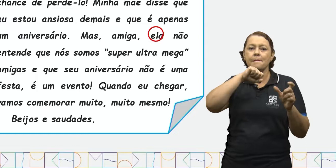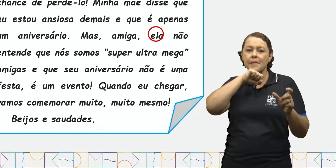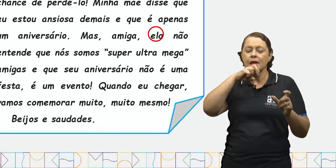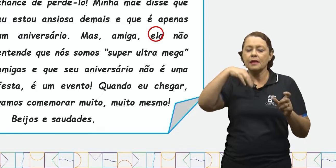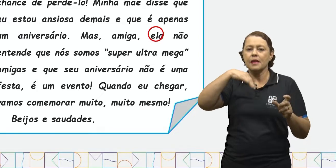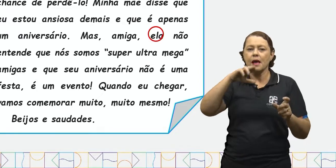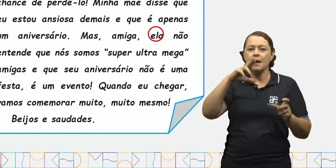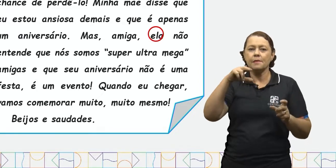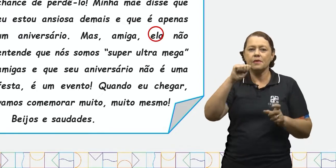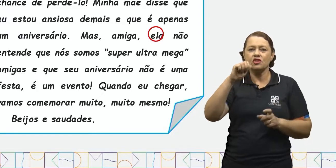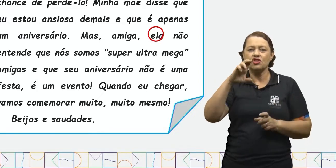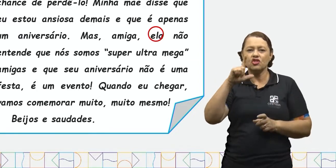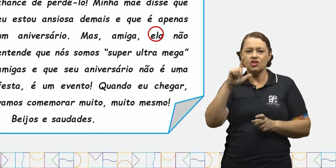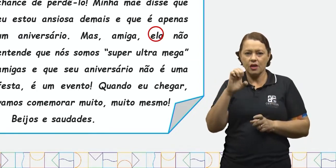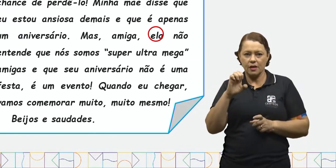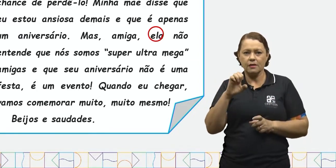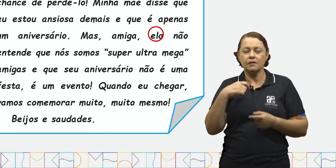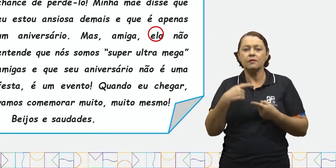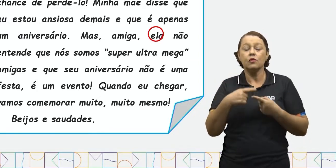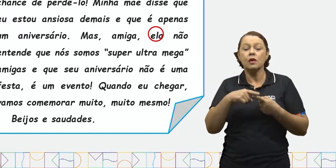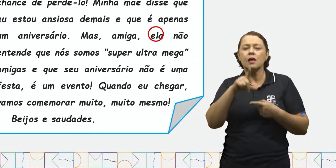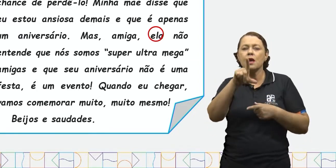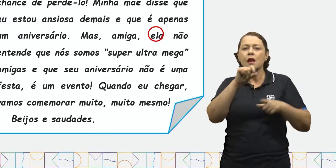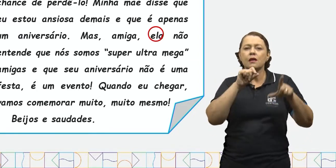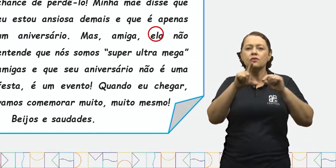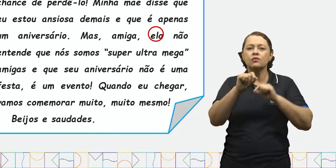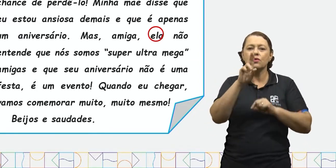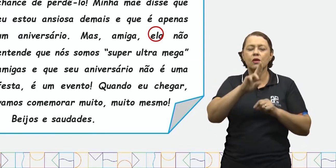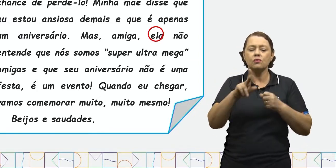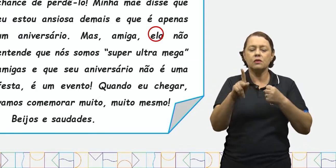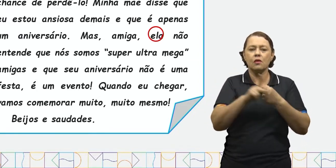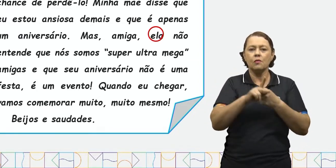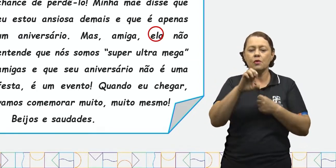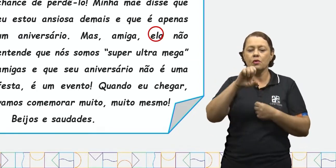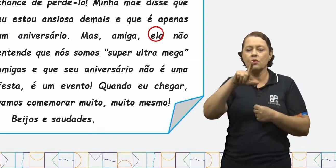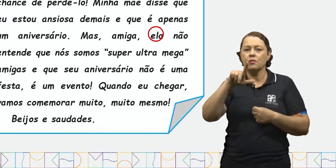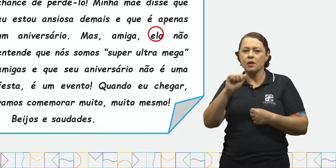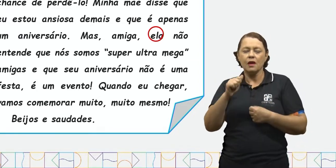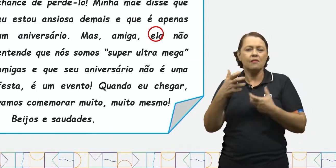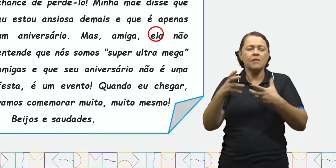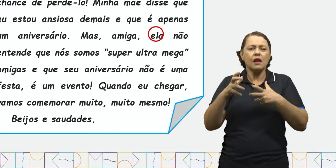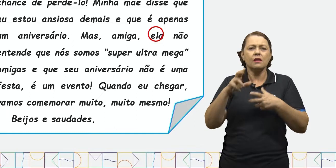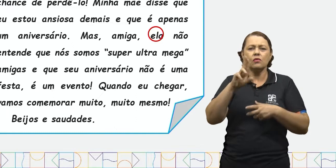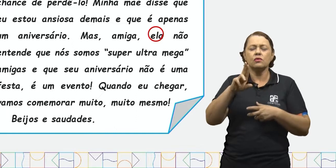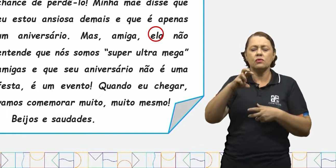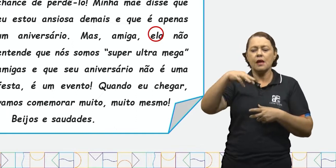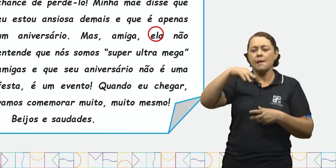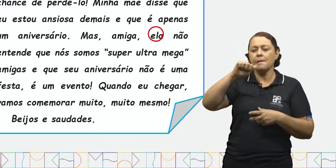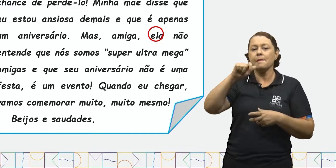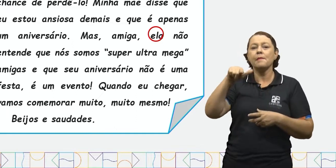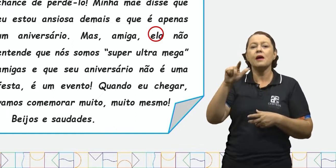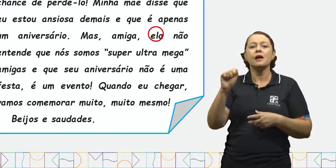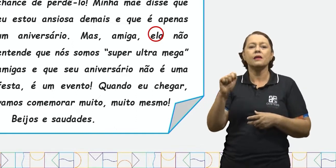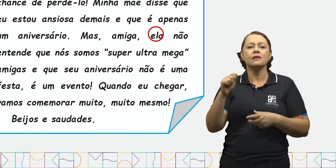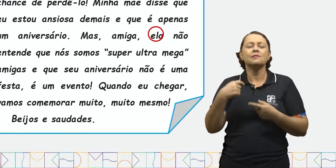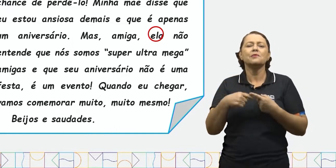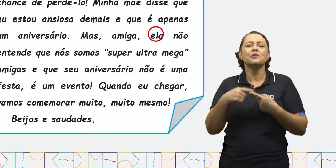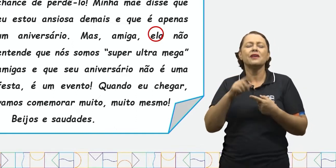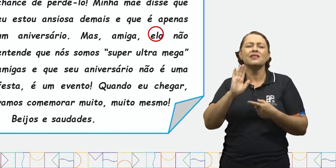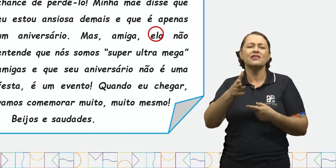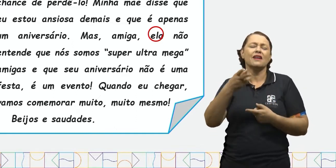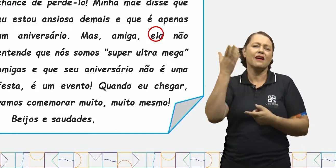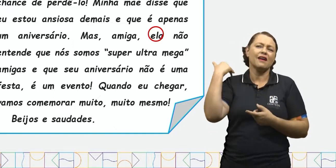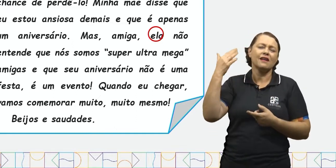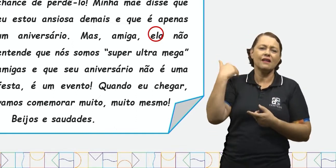ela. A Michele optou por usar o pronome ela em vez de usar mãe, porque ela já havia escrito mãe antes.